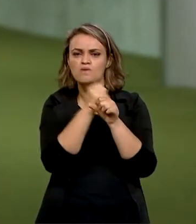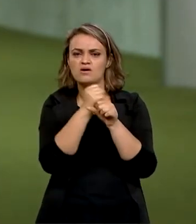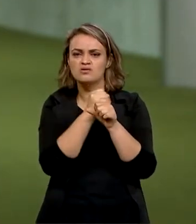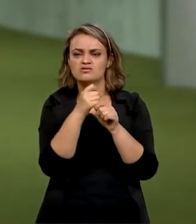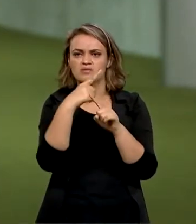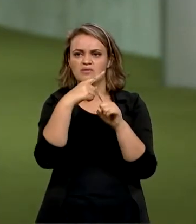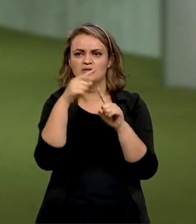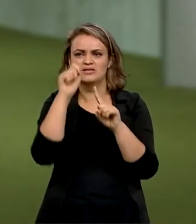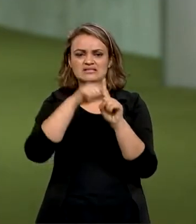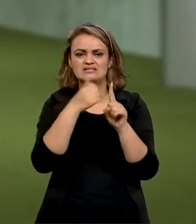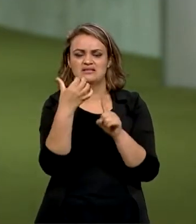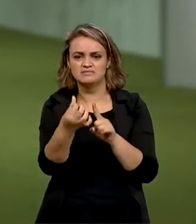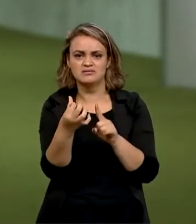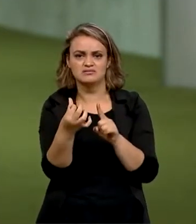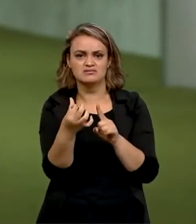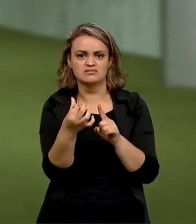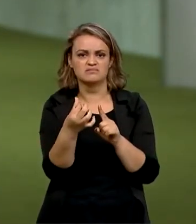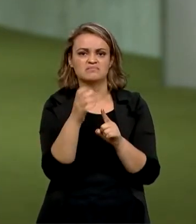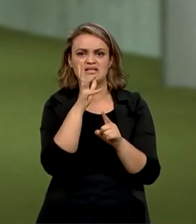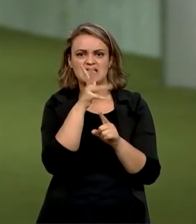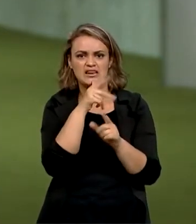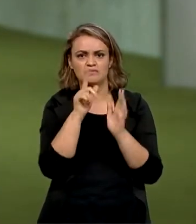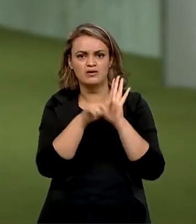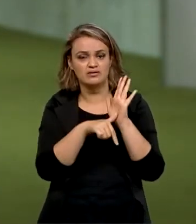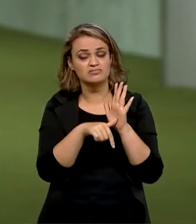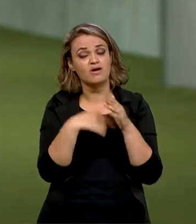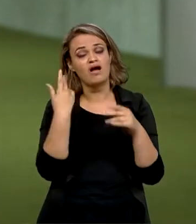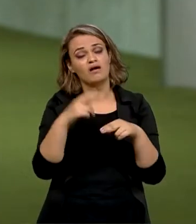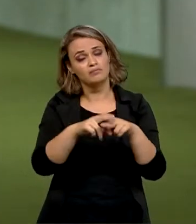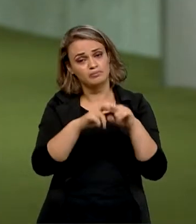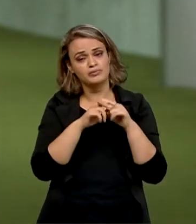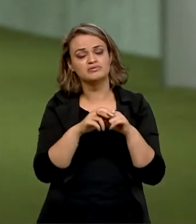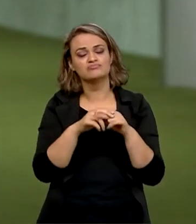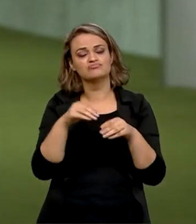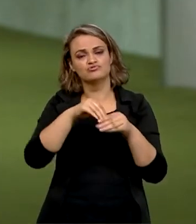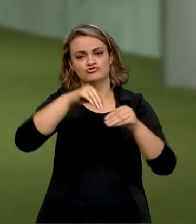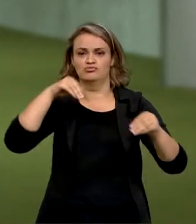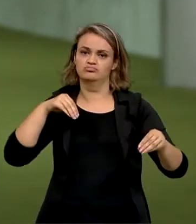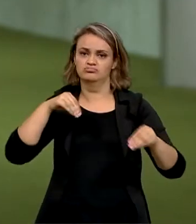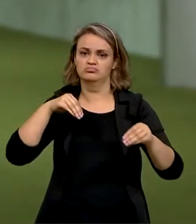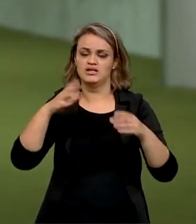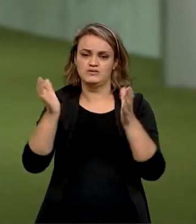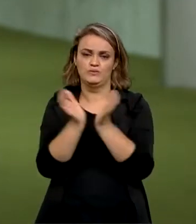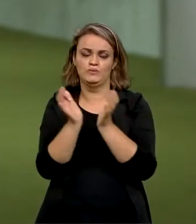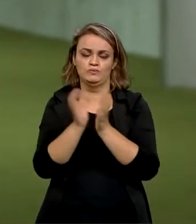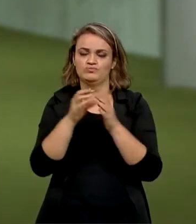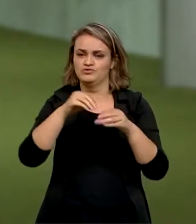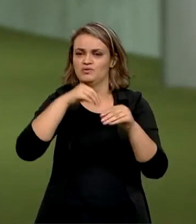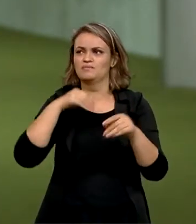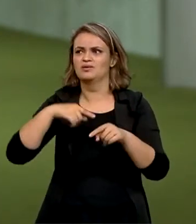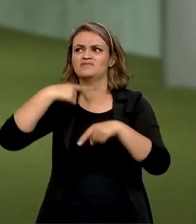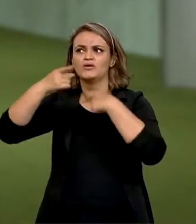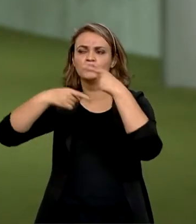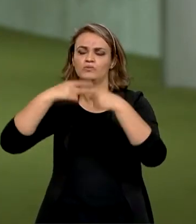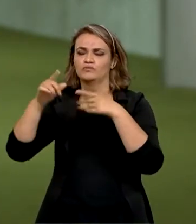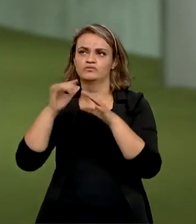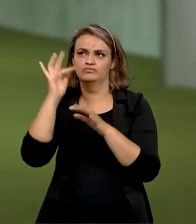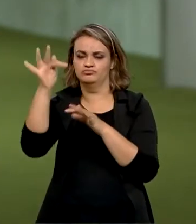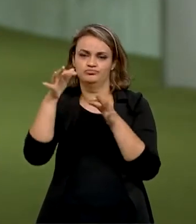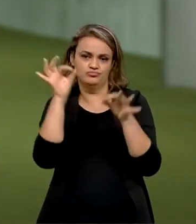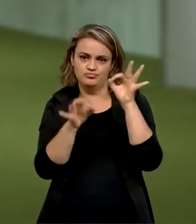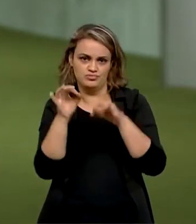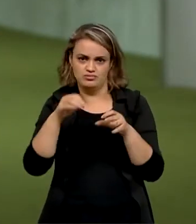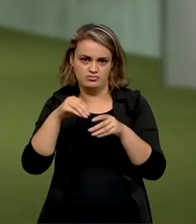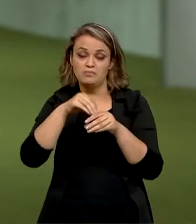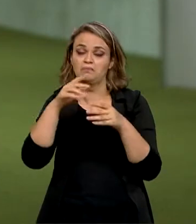de funcionamento, no caso de 40 sessões, e aí foi preciso destituir essa comissão para evitar questionamentos jurídicos. A